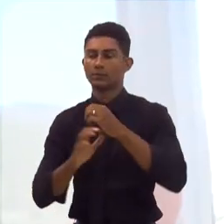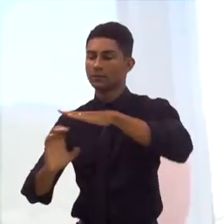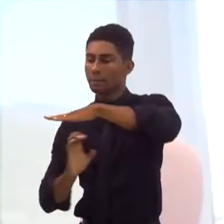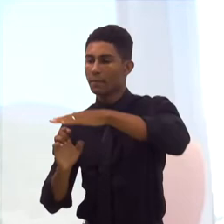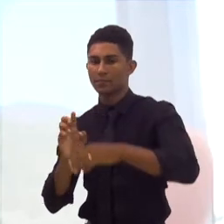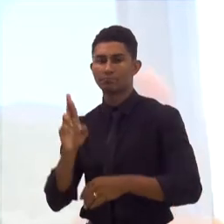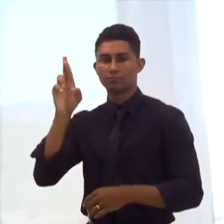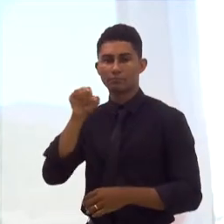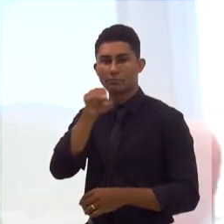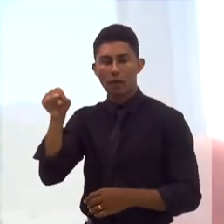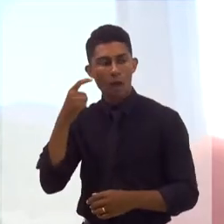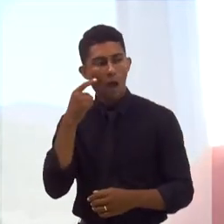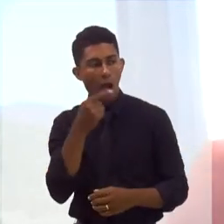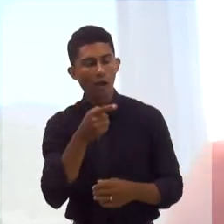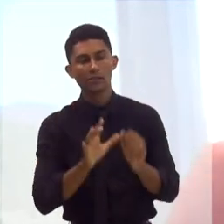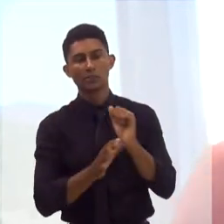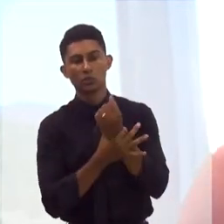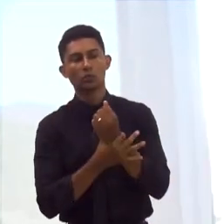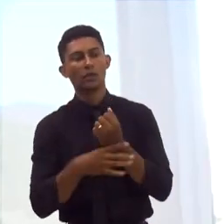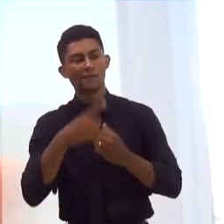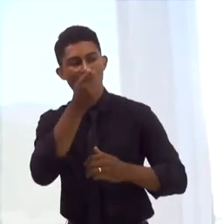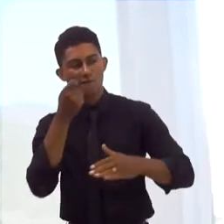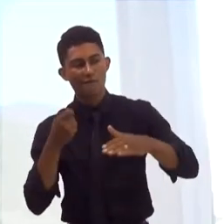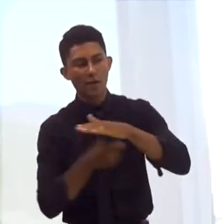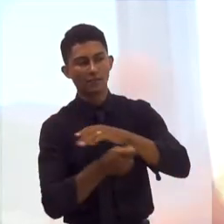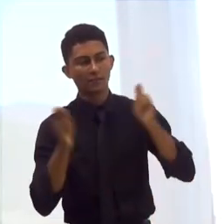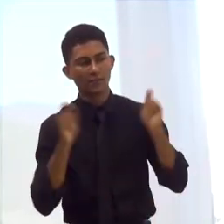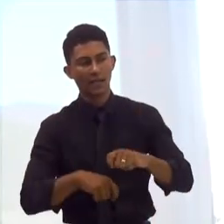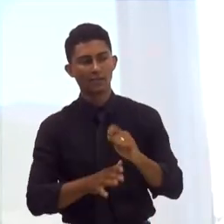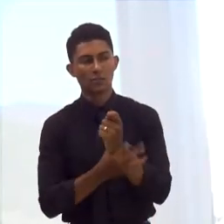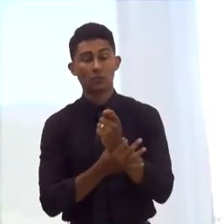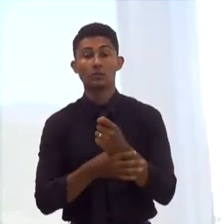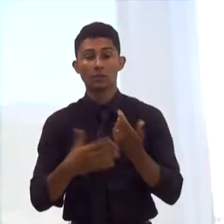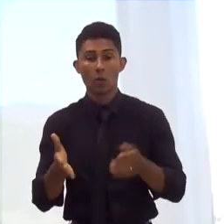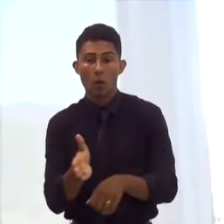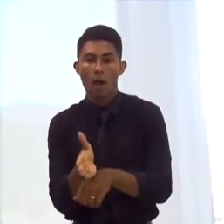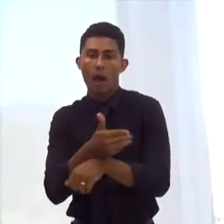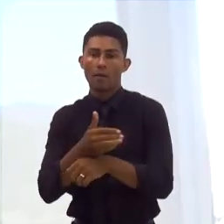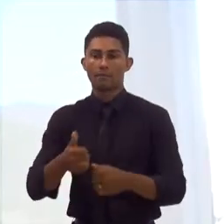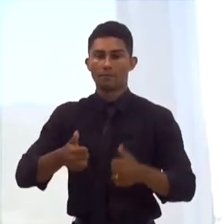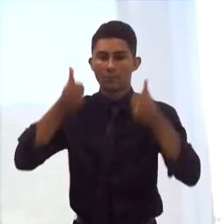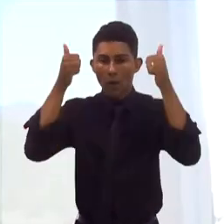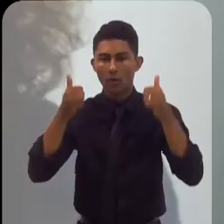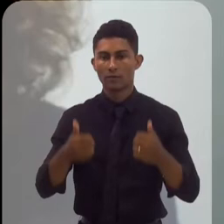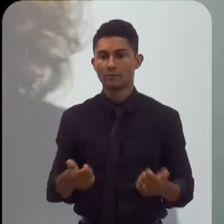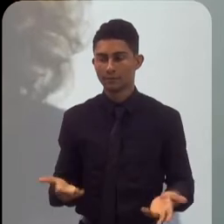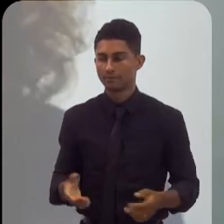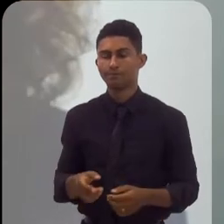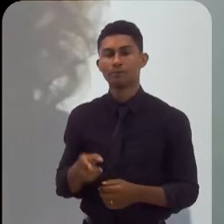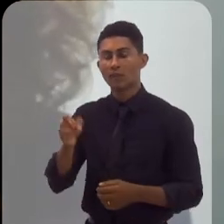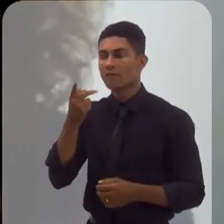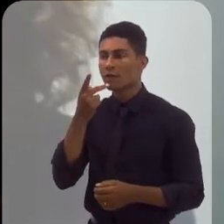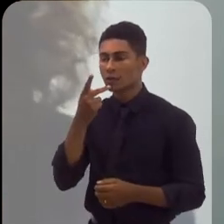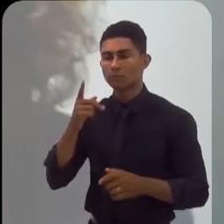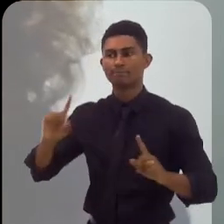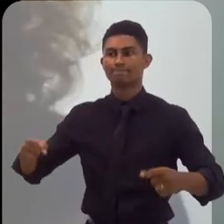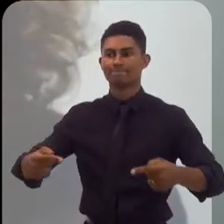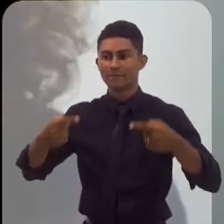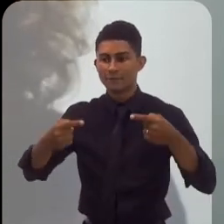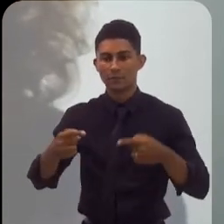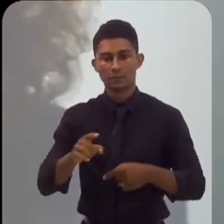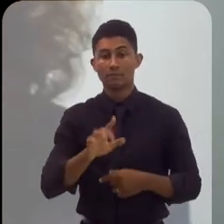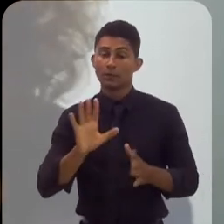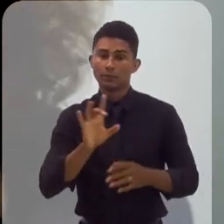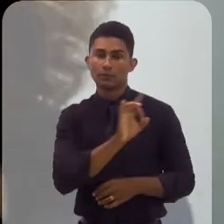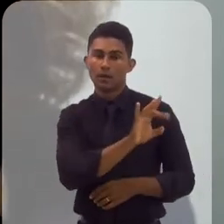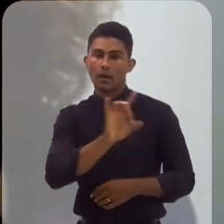venha para o Rio de Janeiro instalar suas bases logísticas para apoio a essa cadeia, o quanto antes a gente puder fazer isso melhor. Você já falou aqui dos desafios, do papel de